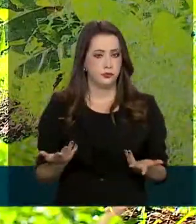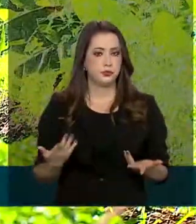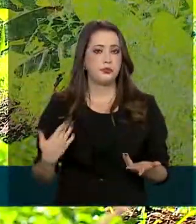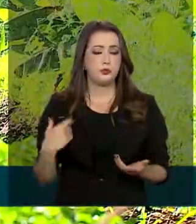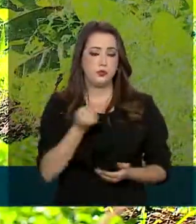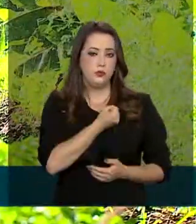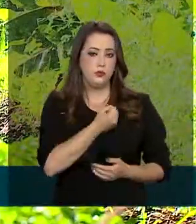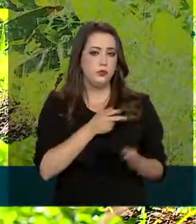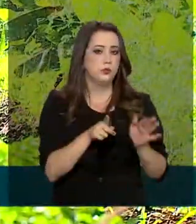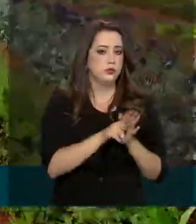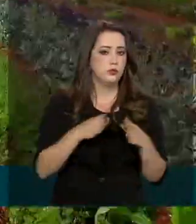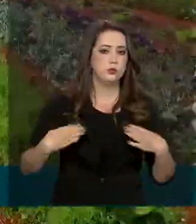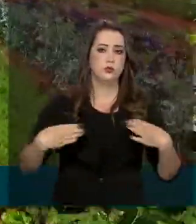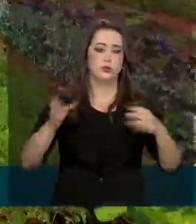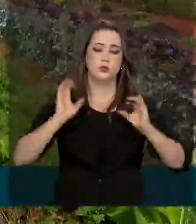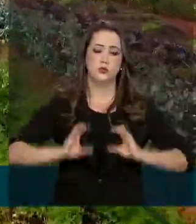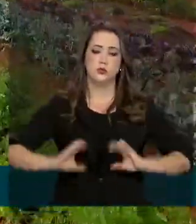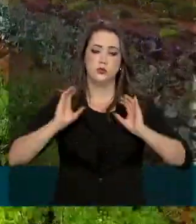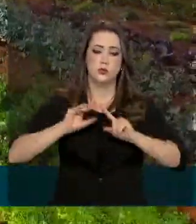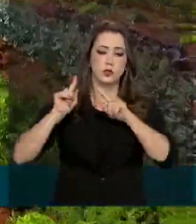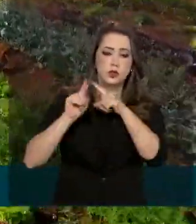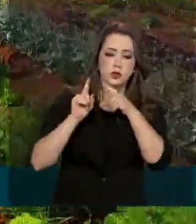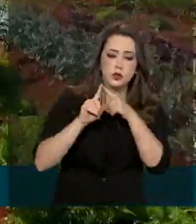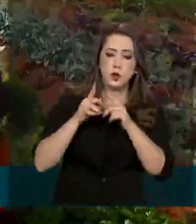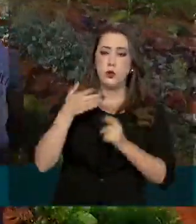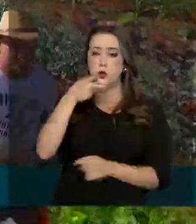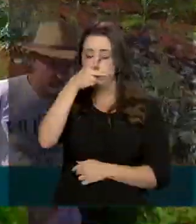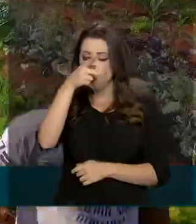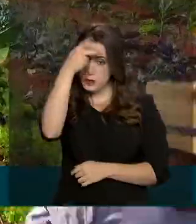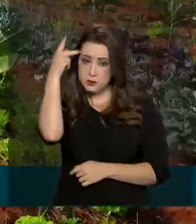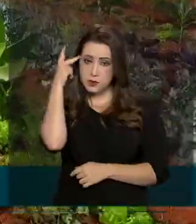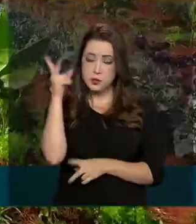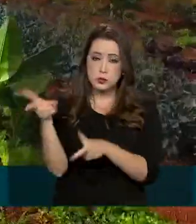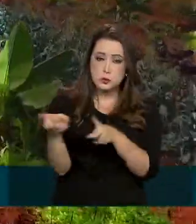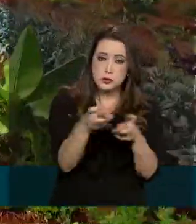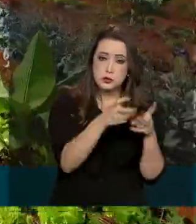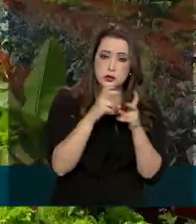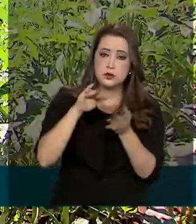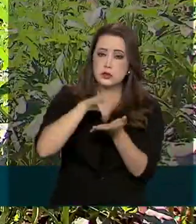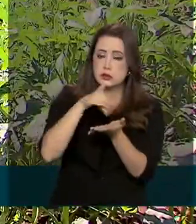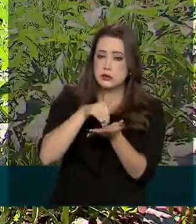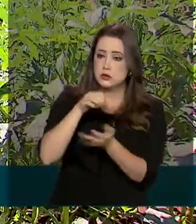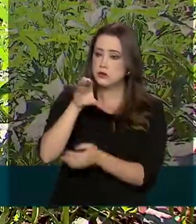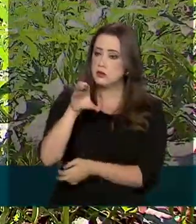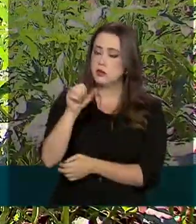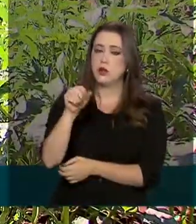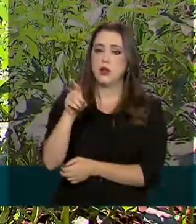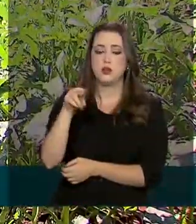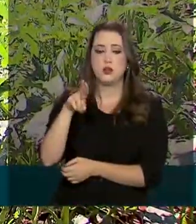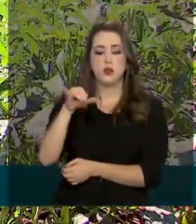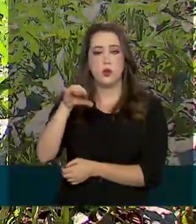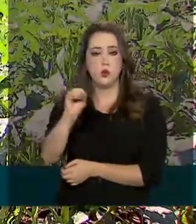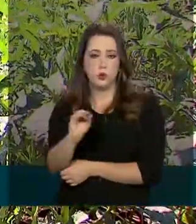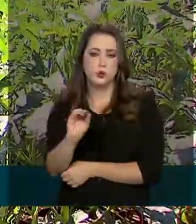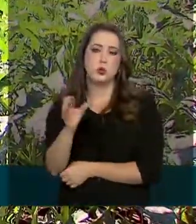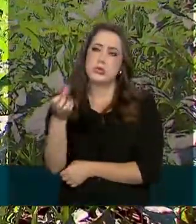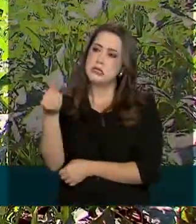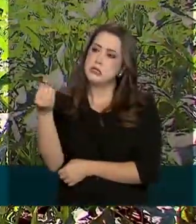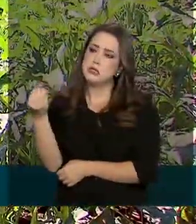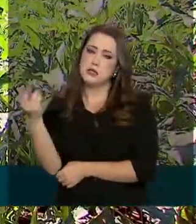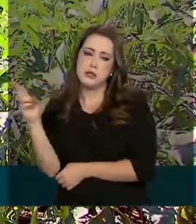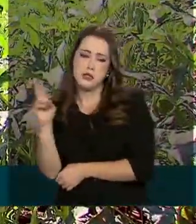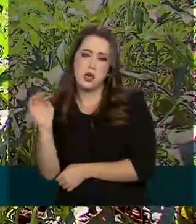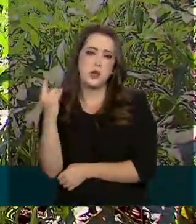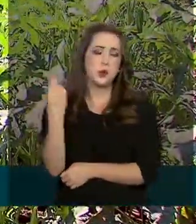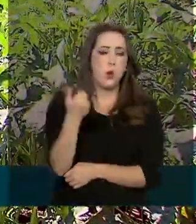Ministério da Cidadania se referem às famílias identificadas no Cadastro Único que receberam 600 ou 1.200 reais